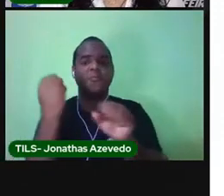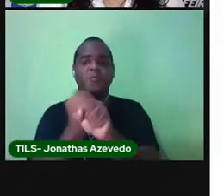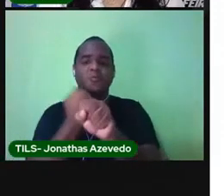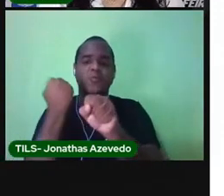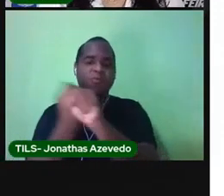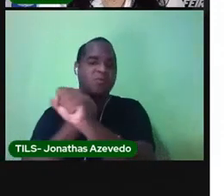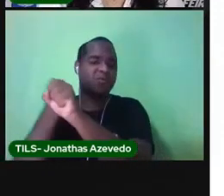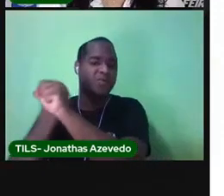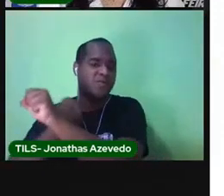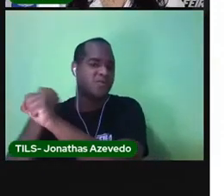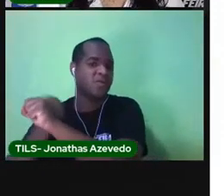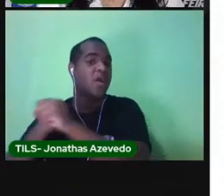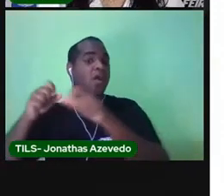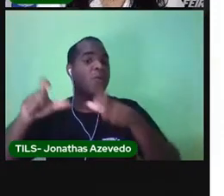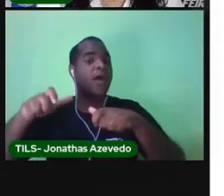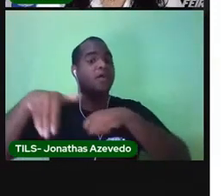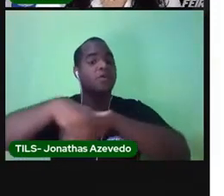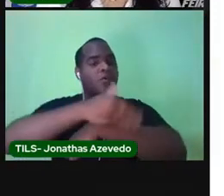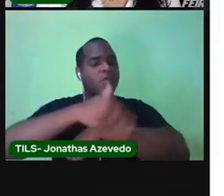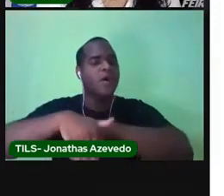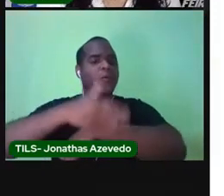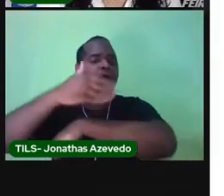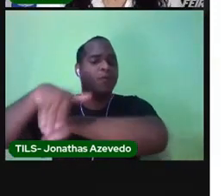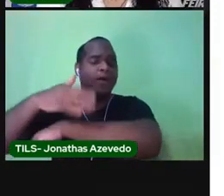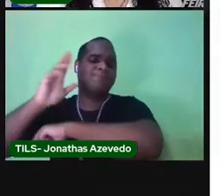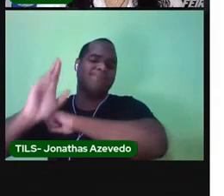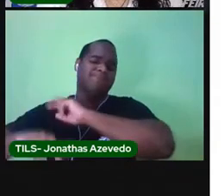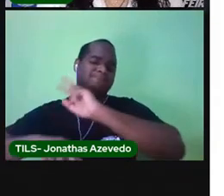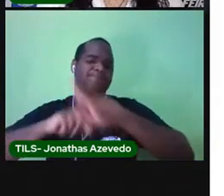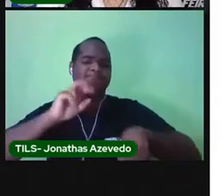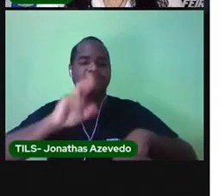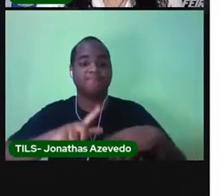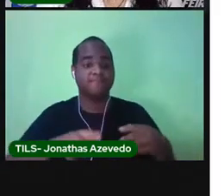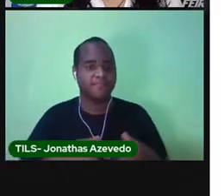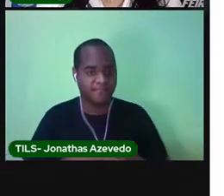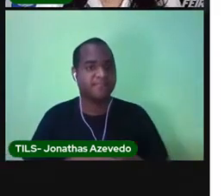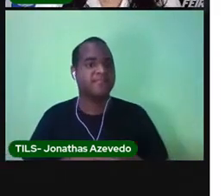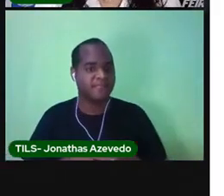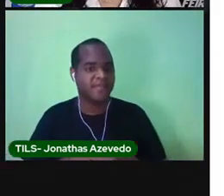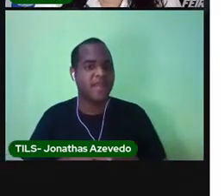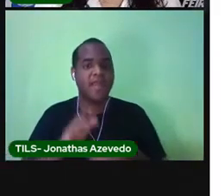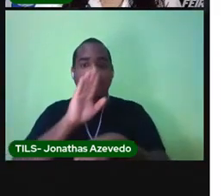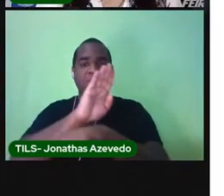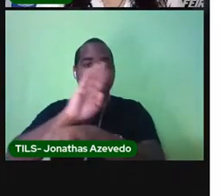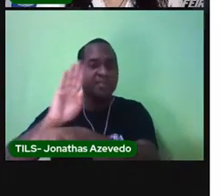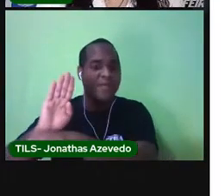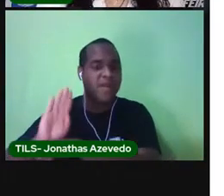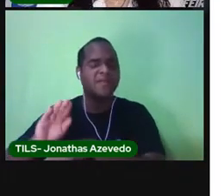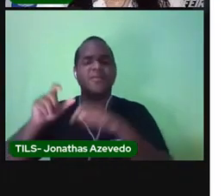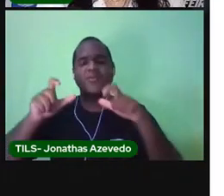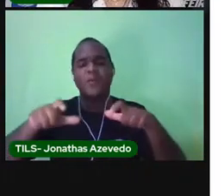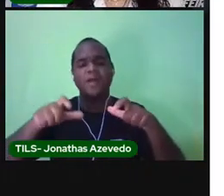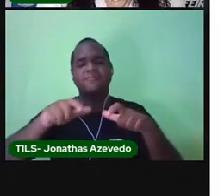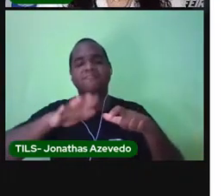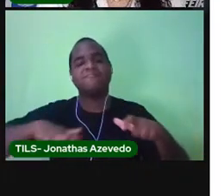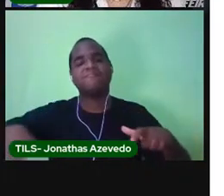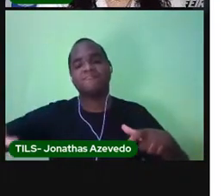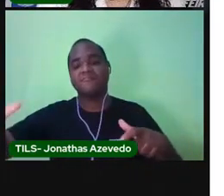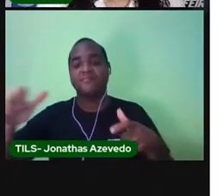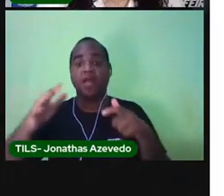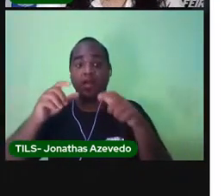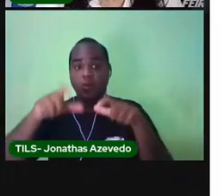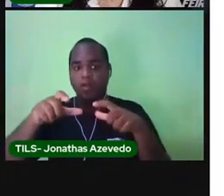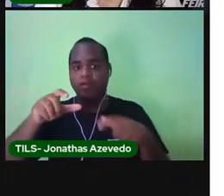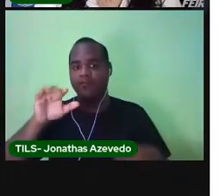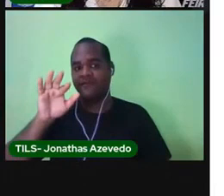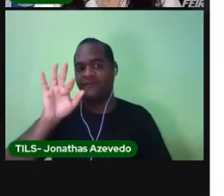e as ruas também diferentes. Nós temos bairros muito grandes, como é o caso do Feira